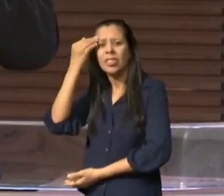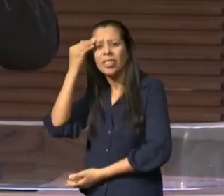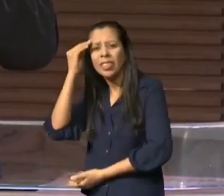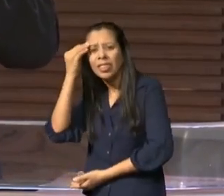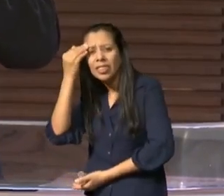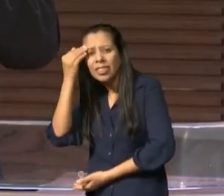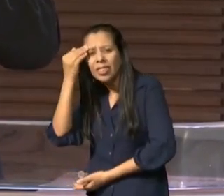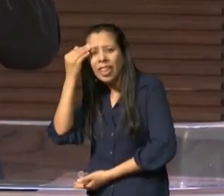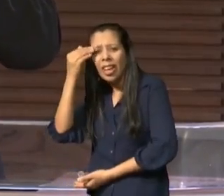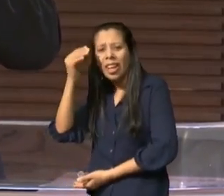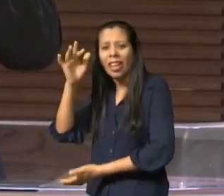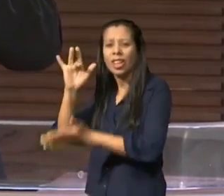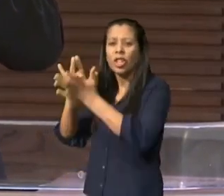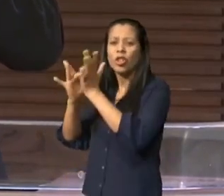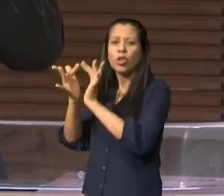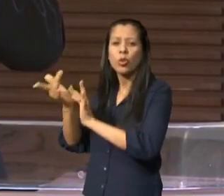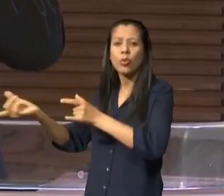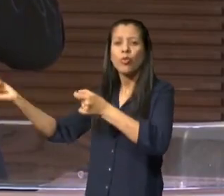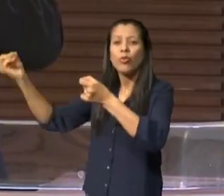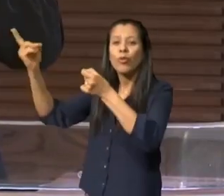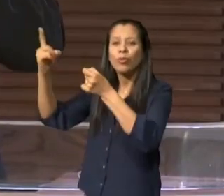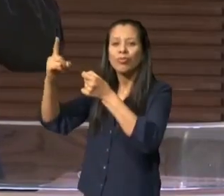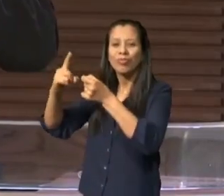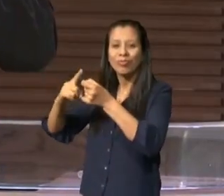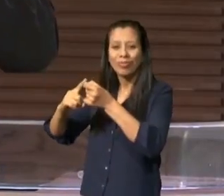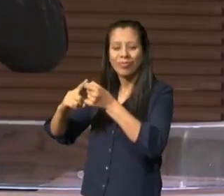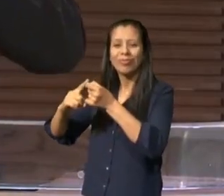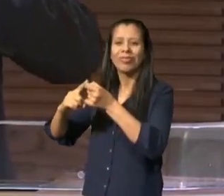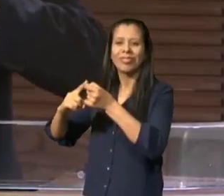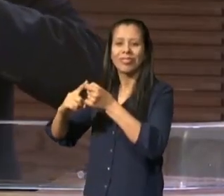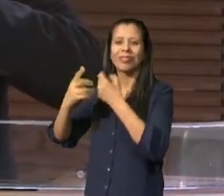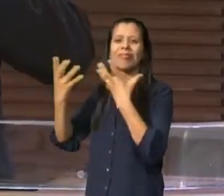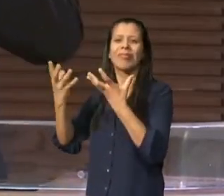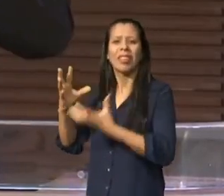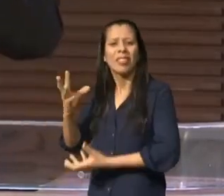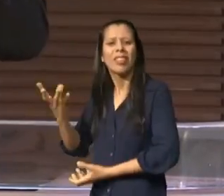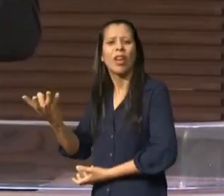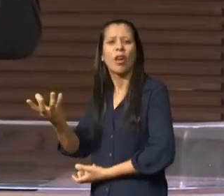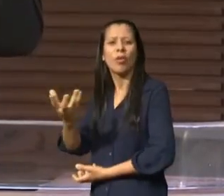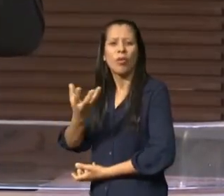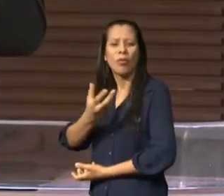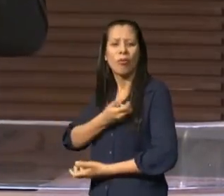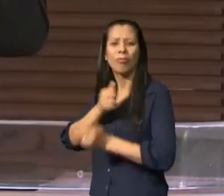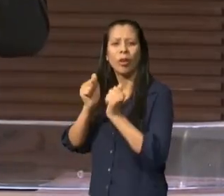eternidade por esses cinco princípios ruins da nossa vida é muito forte